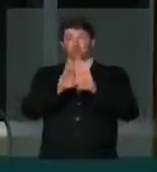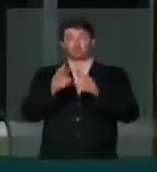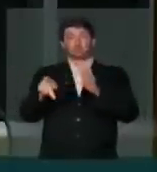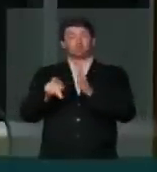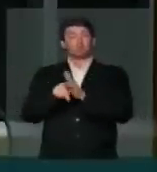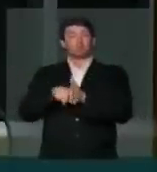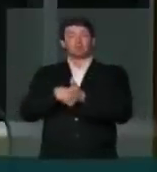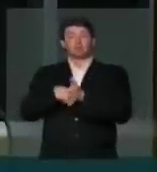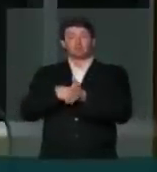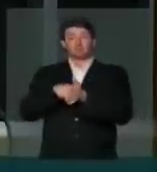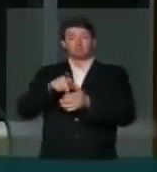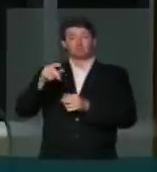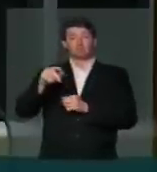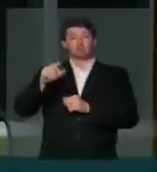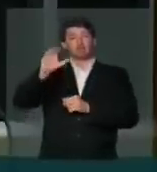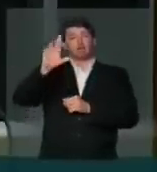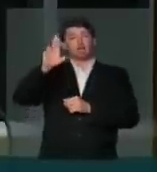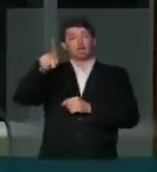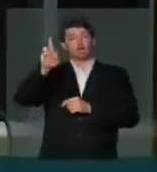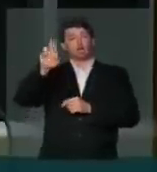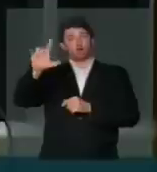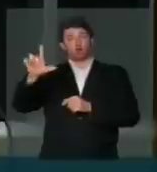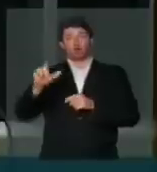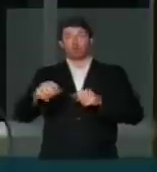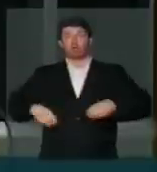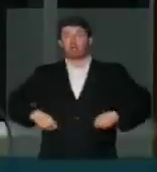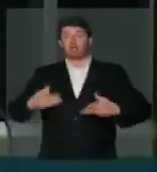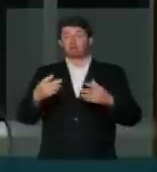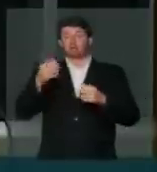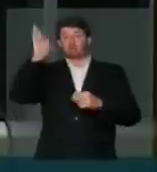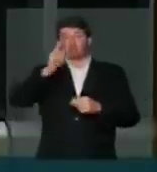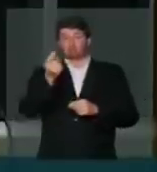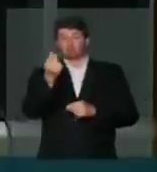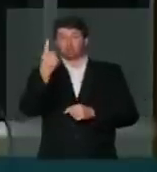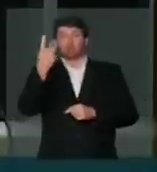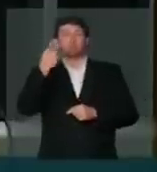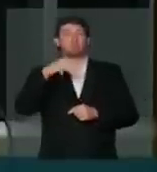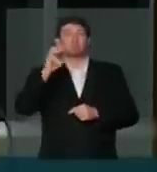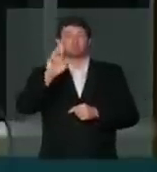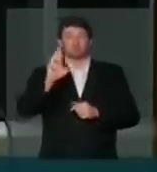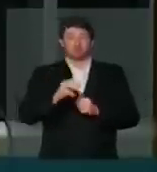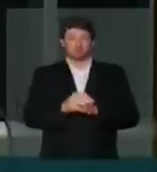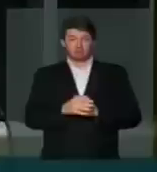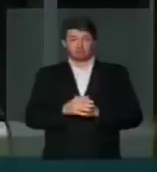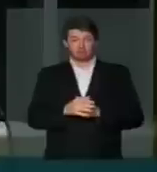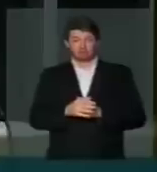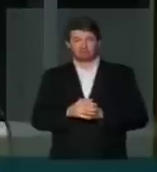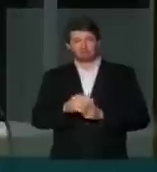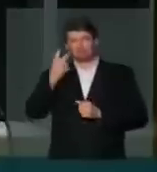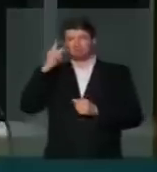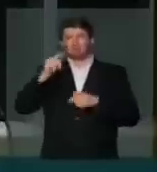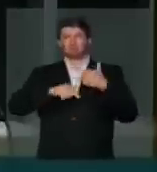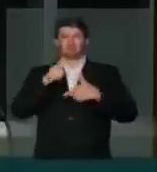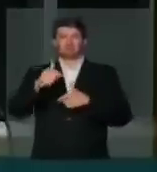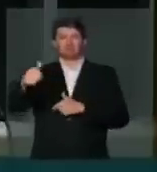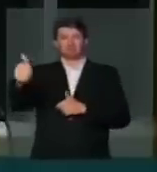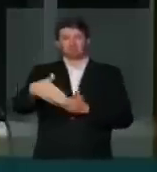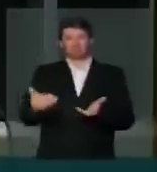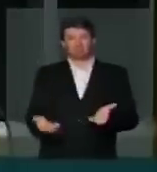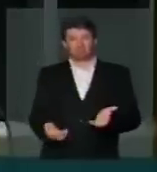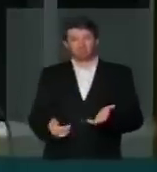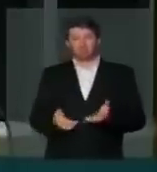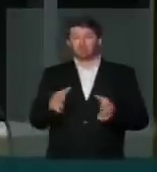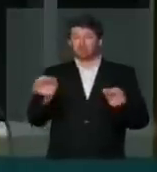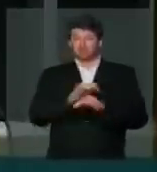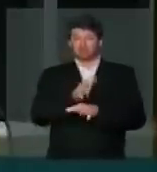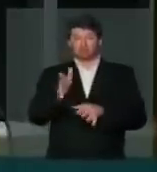investigações da Crol, que custaram ao povo brasileiro mais de um milhão de reais, para um trabalho pífio que até já